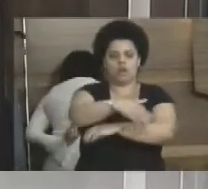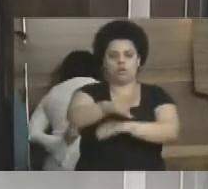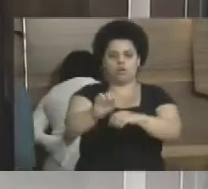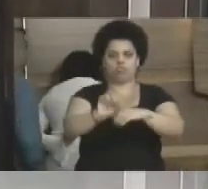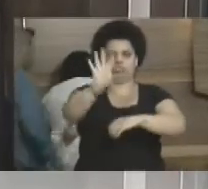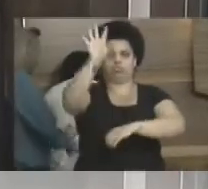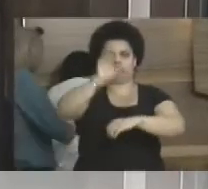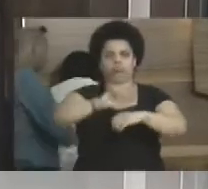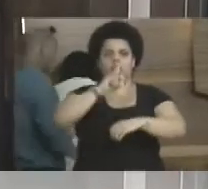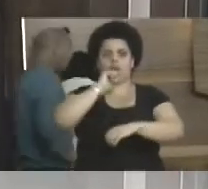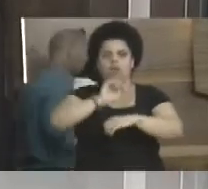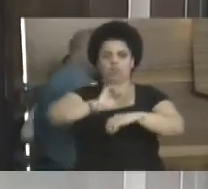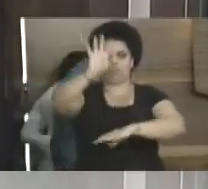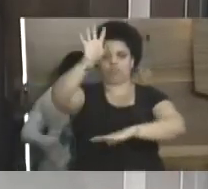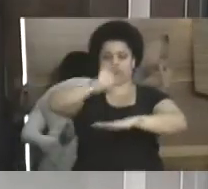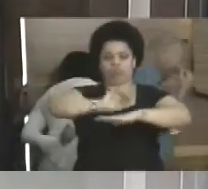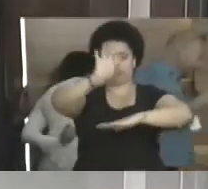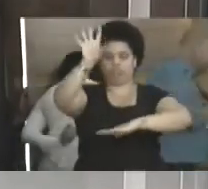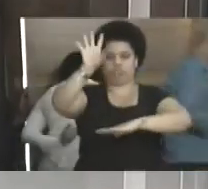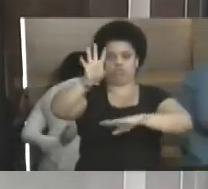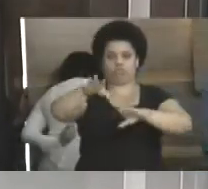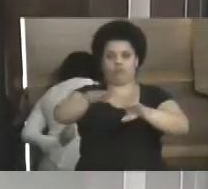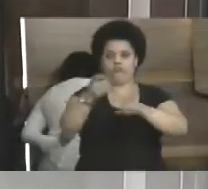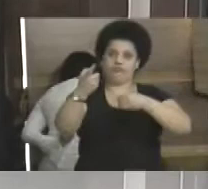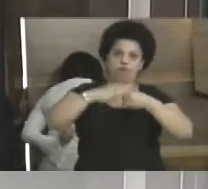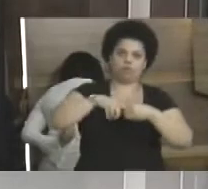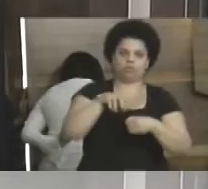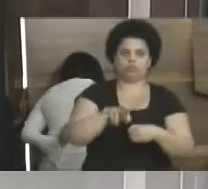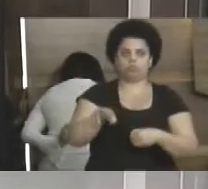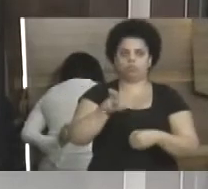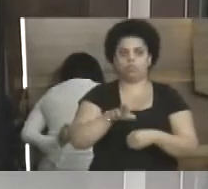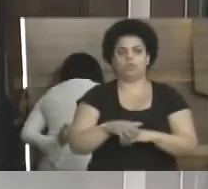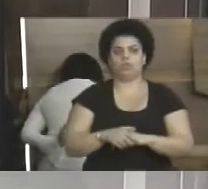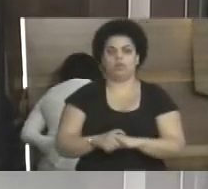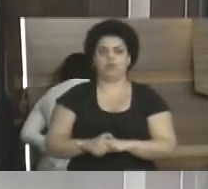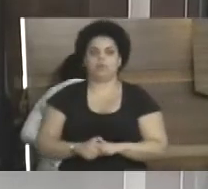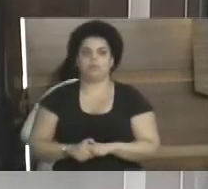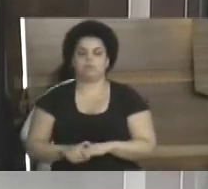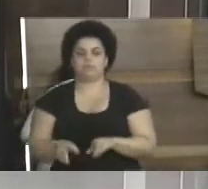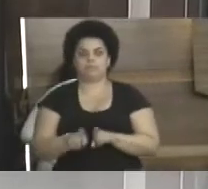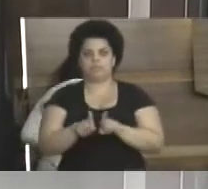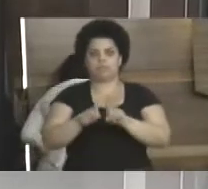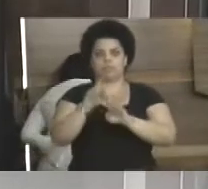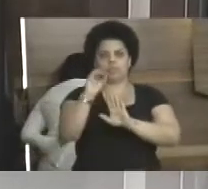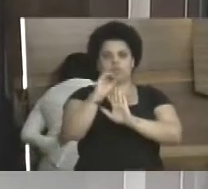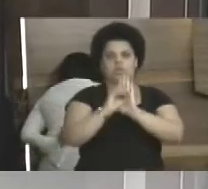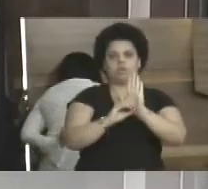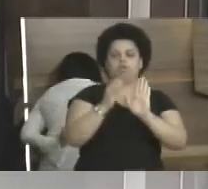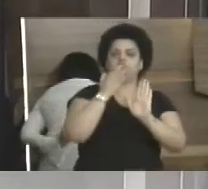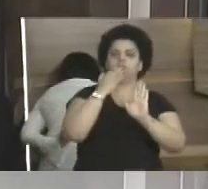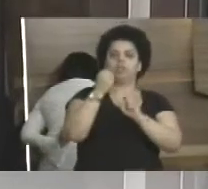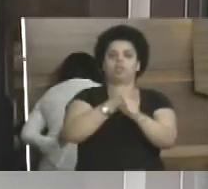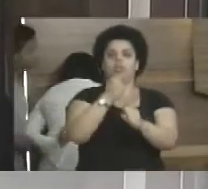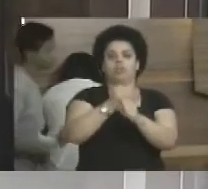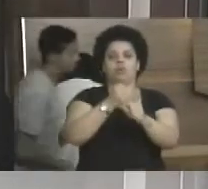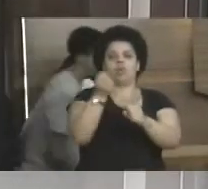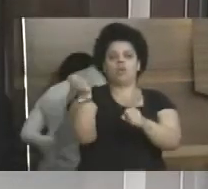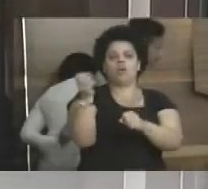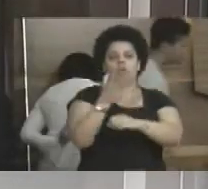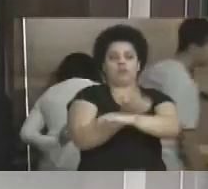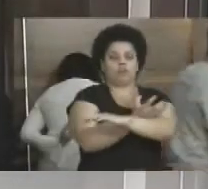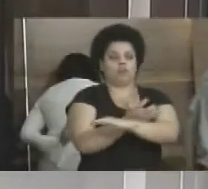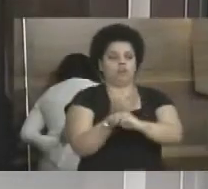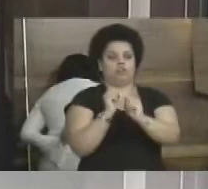no recanto dos pescadores. Indicação 1728, que seja encaminhado o ofício ao prefeito municipal solicitando a reforma do campo de